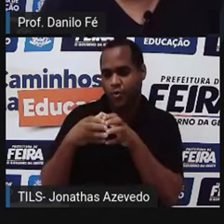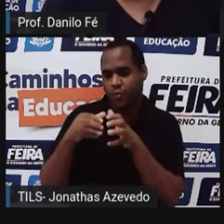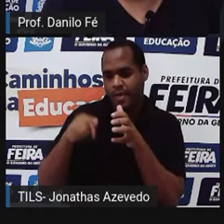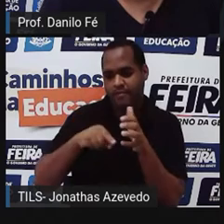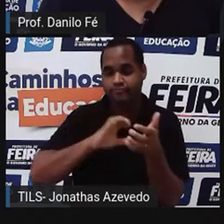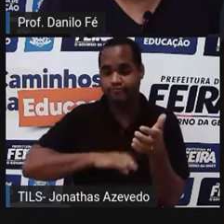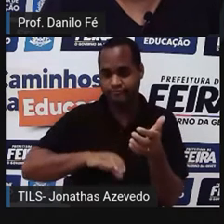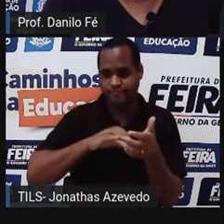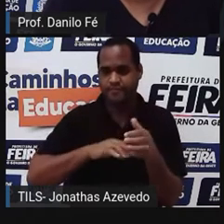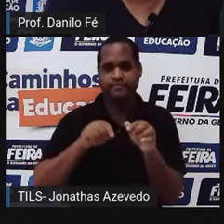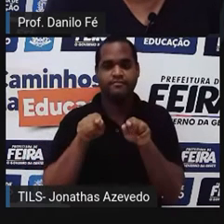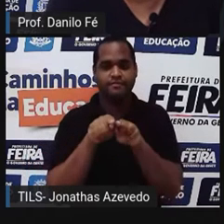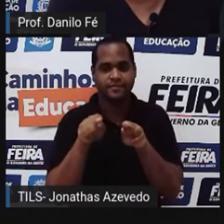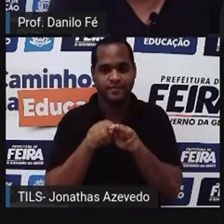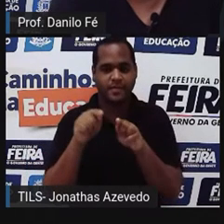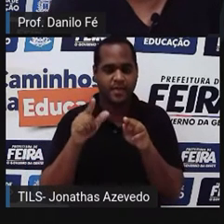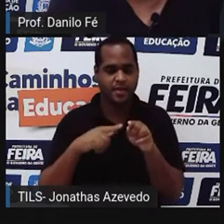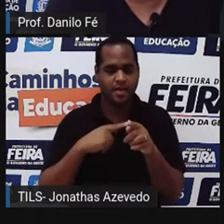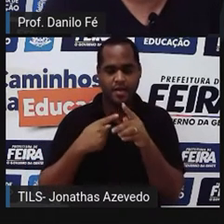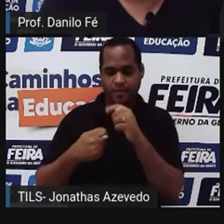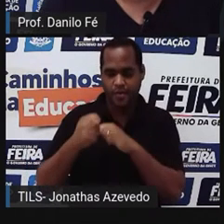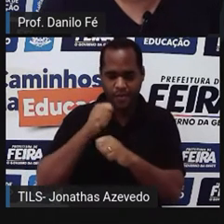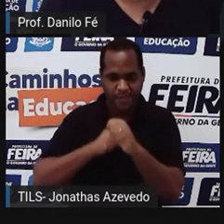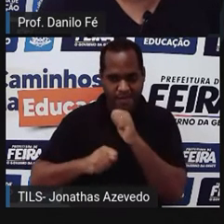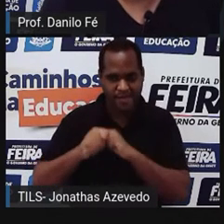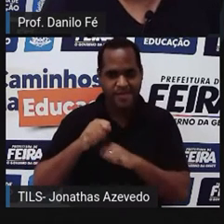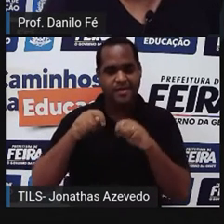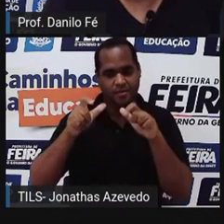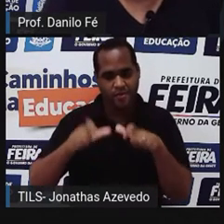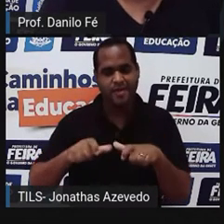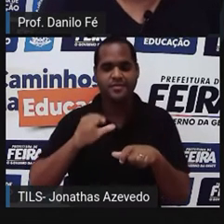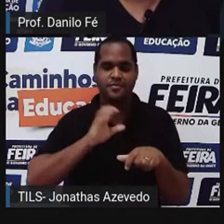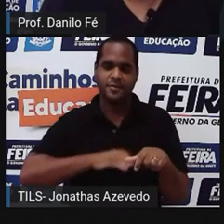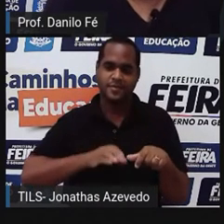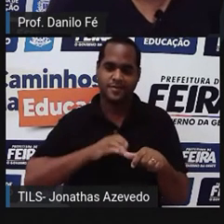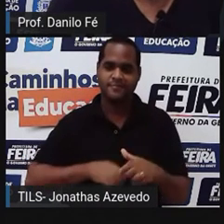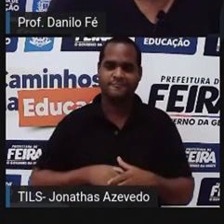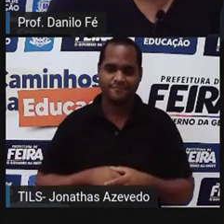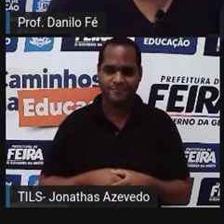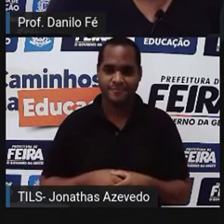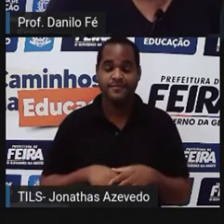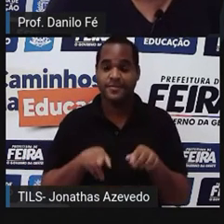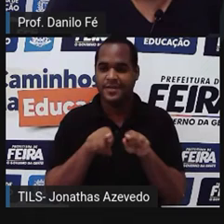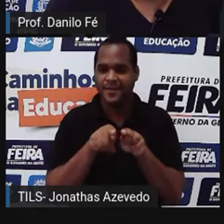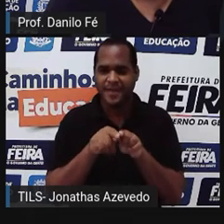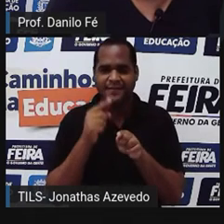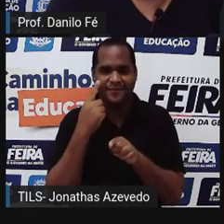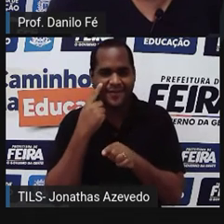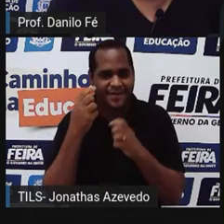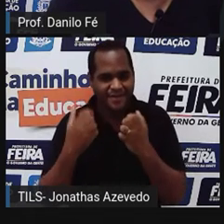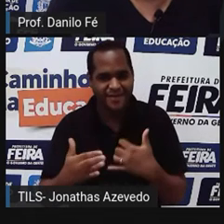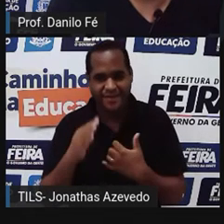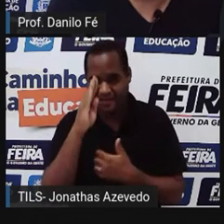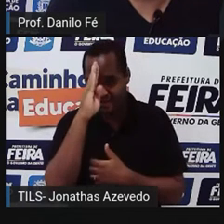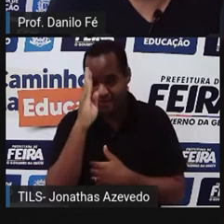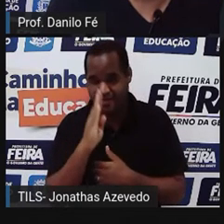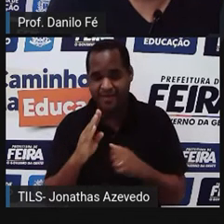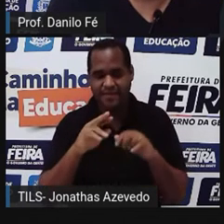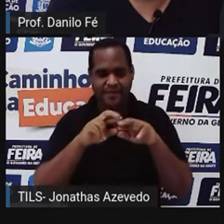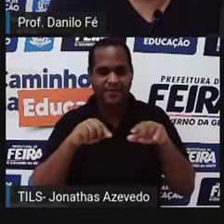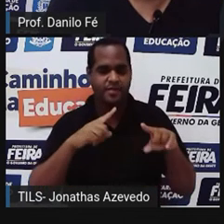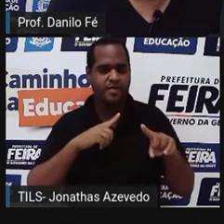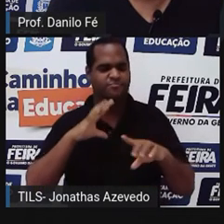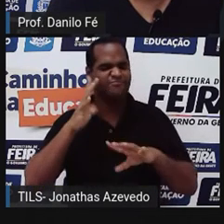e ter sua economia voltada só para Portugal, como era. Claro que aos brasileiros isso causa